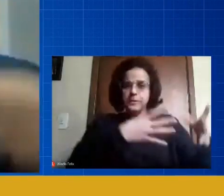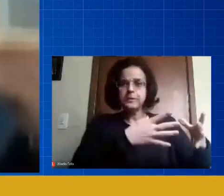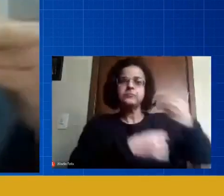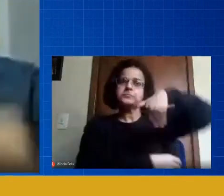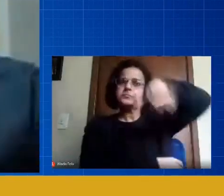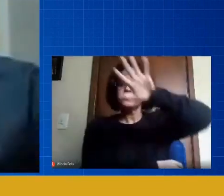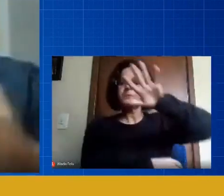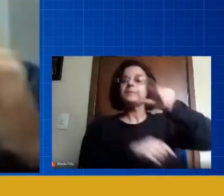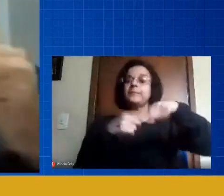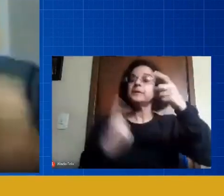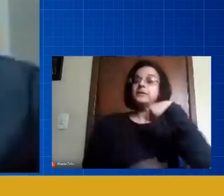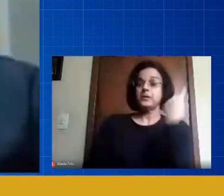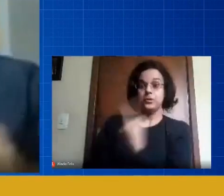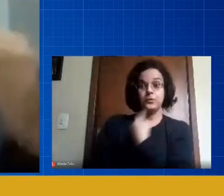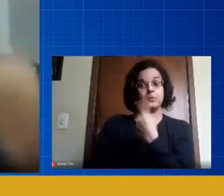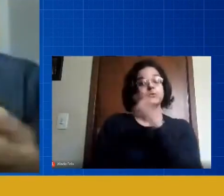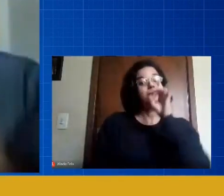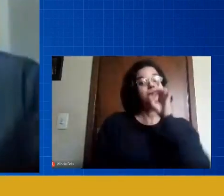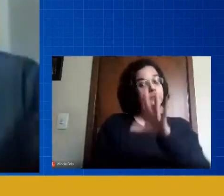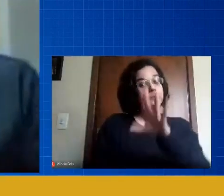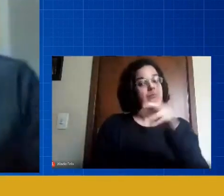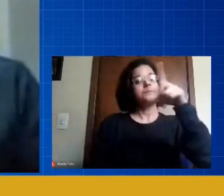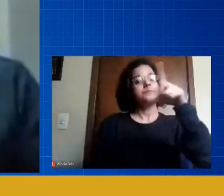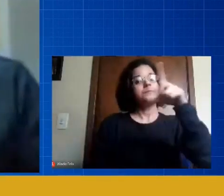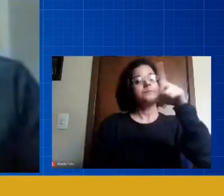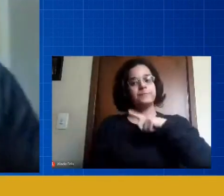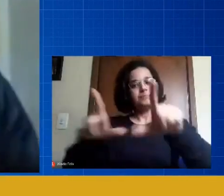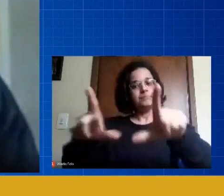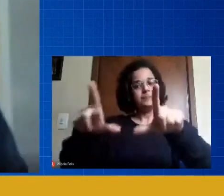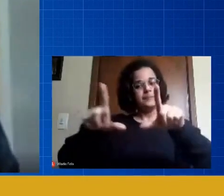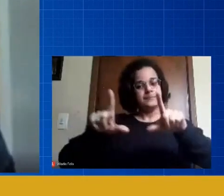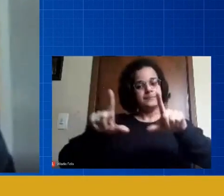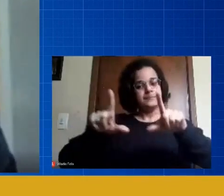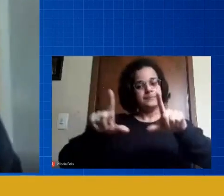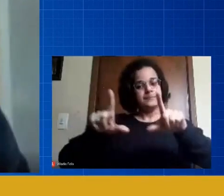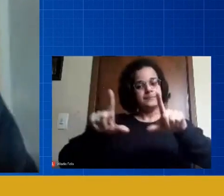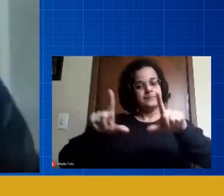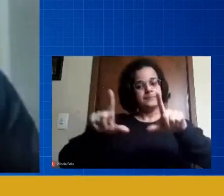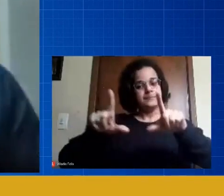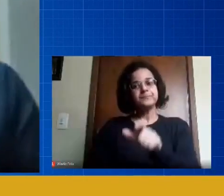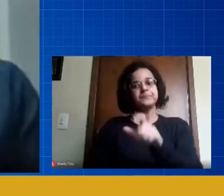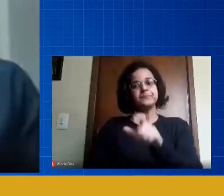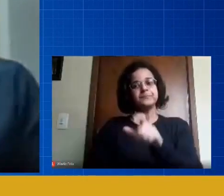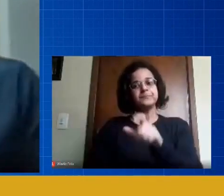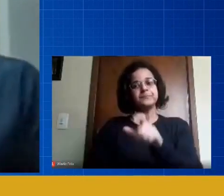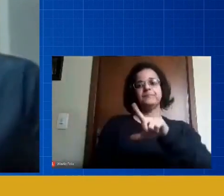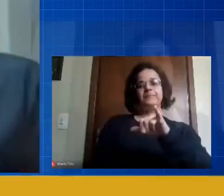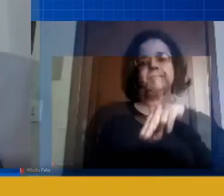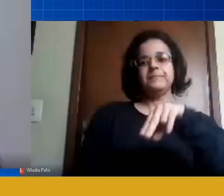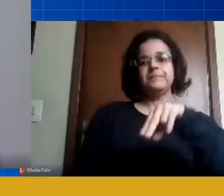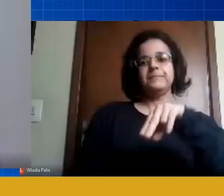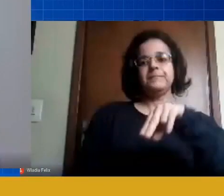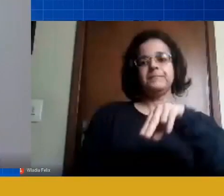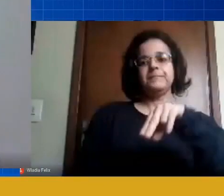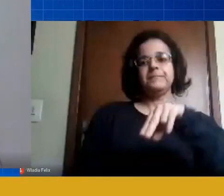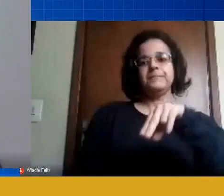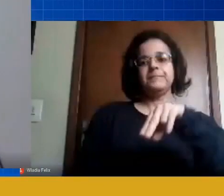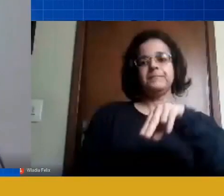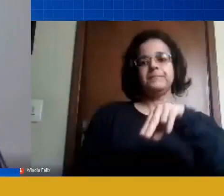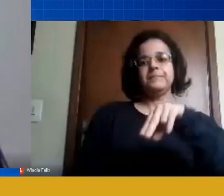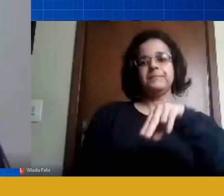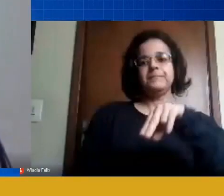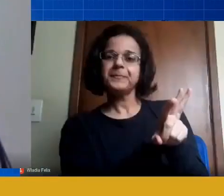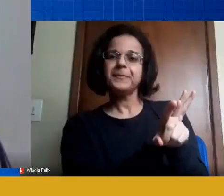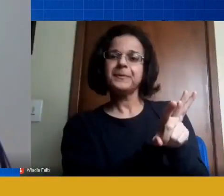nossa só recebe o certificado se você estiver com a gente online. Bacana, vamos fazer uma pergunta para o professor